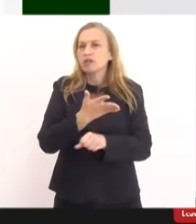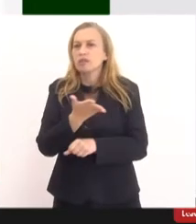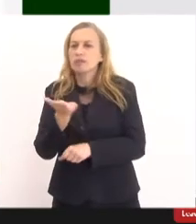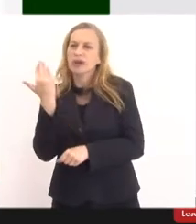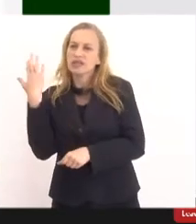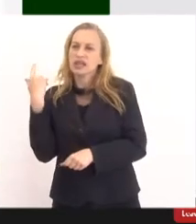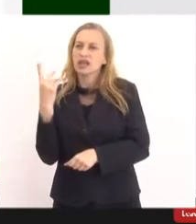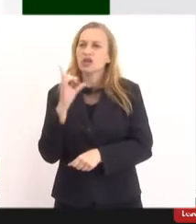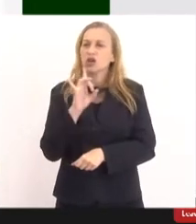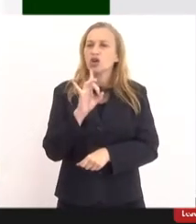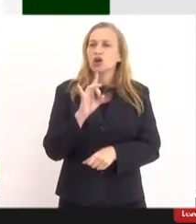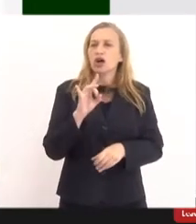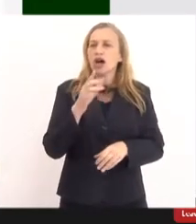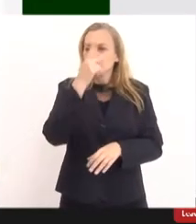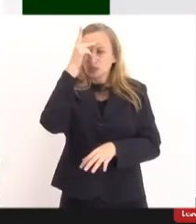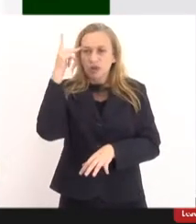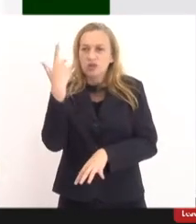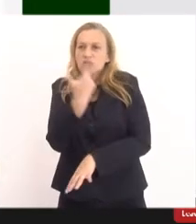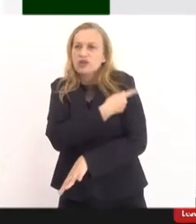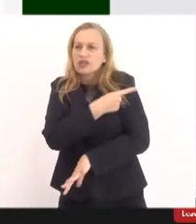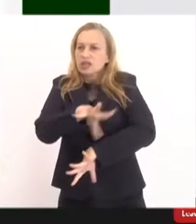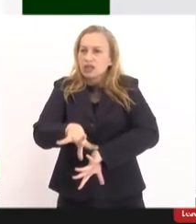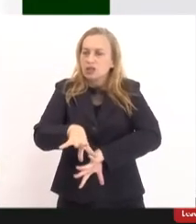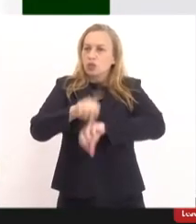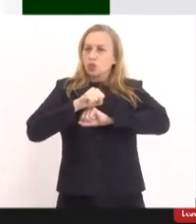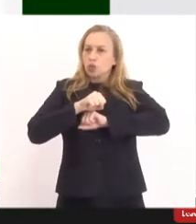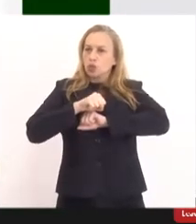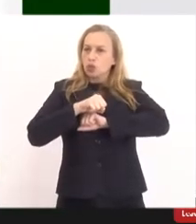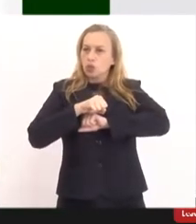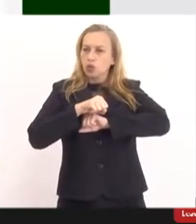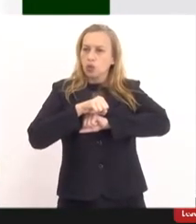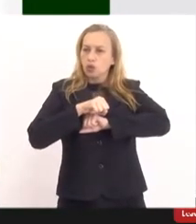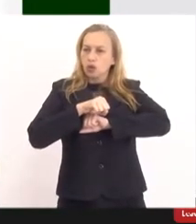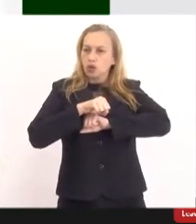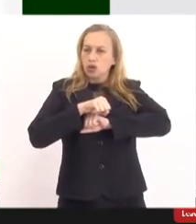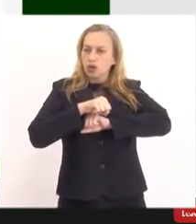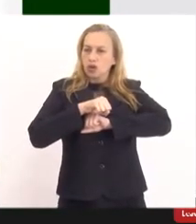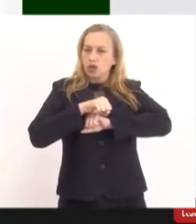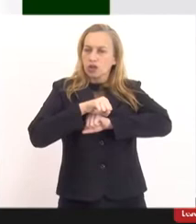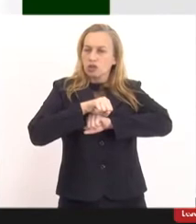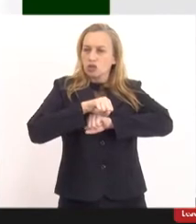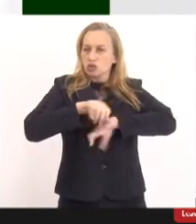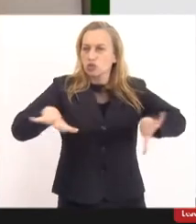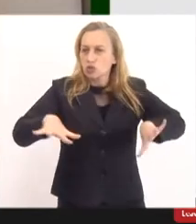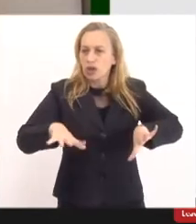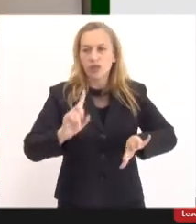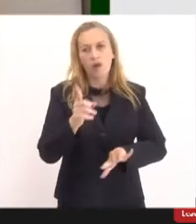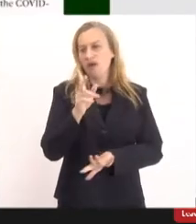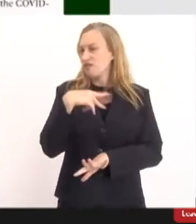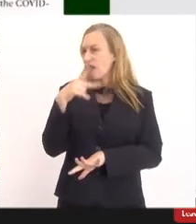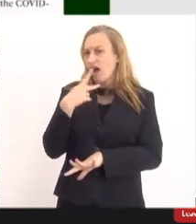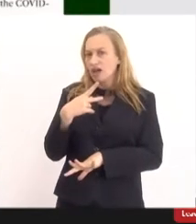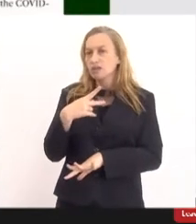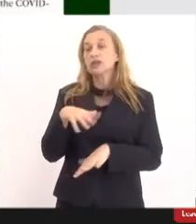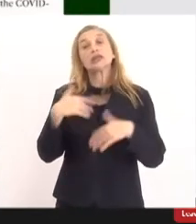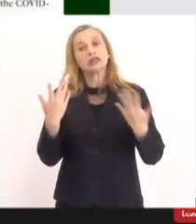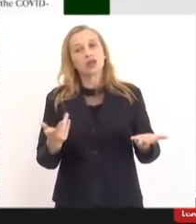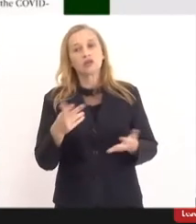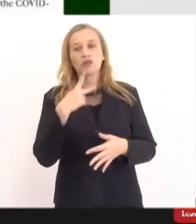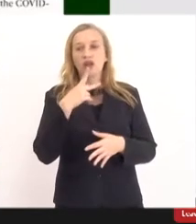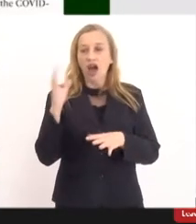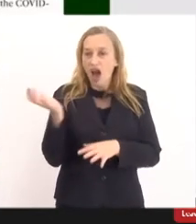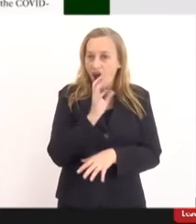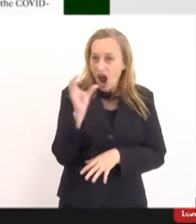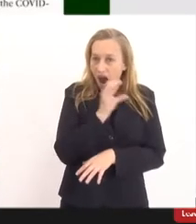vacinados estão contraindo, eles estão transmitindo a doença. Só que isso não é falado, né? Então, eu vou passar um pouquinho mais